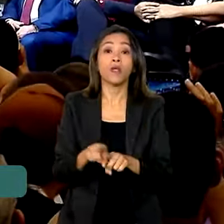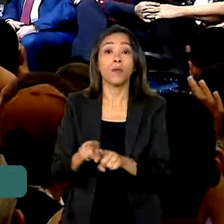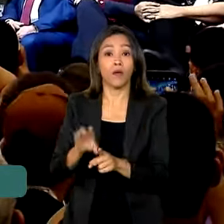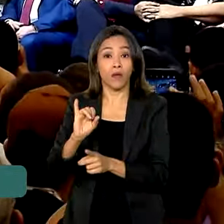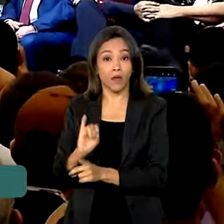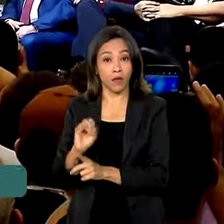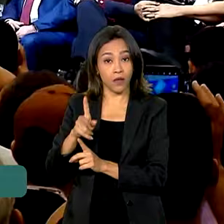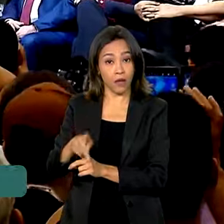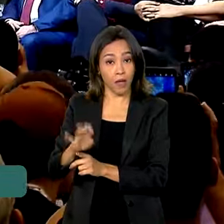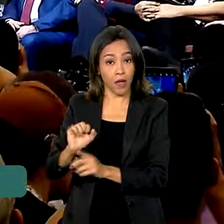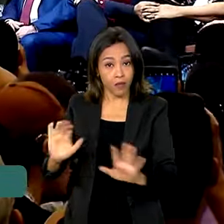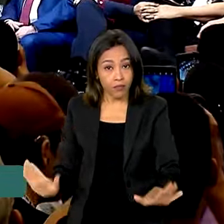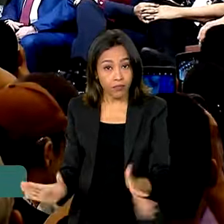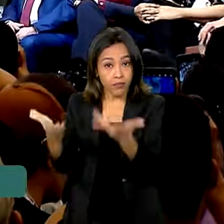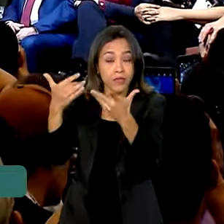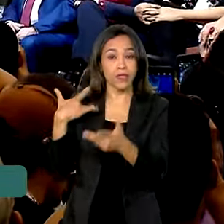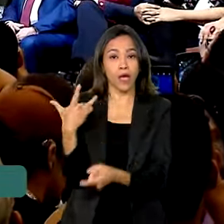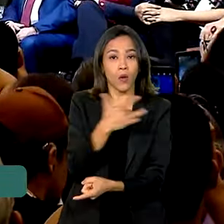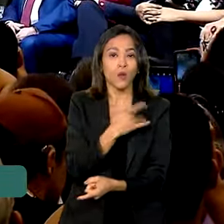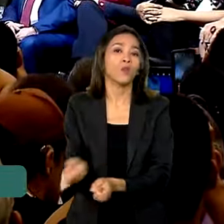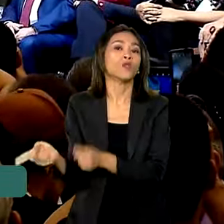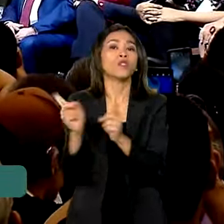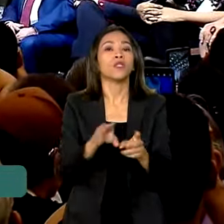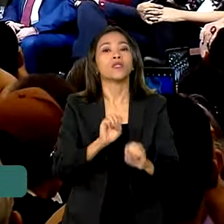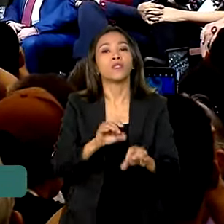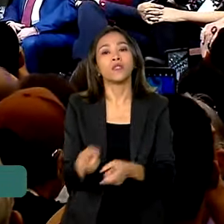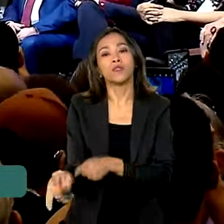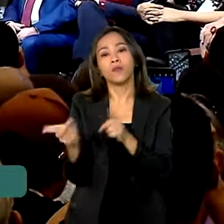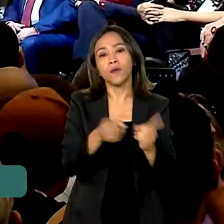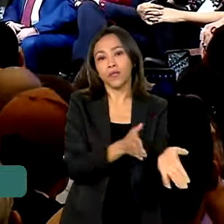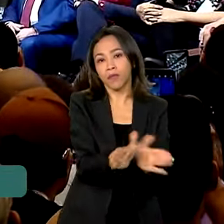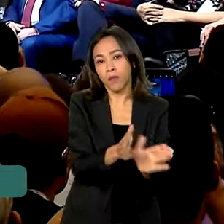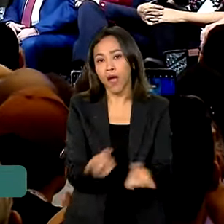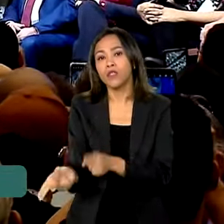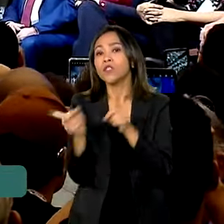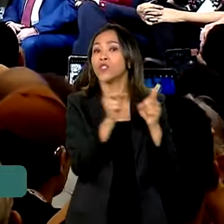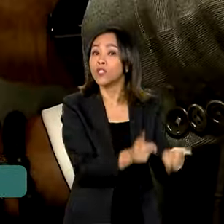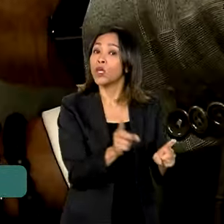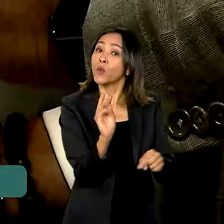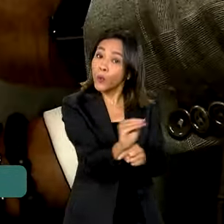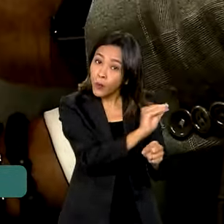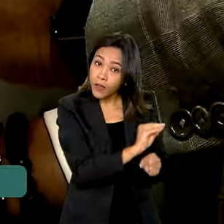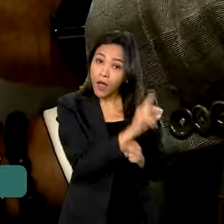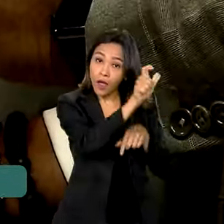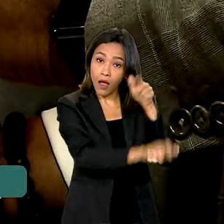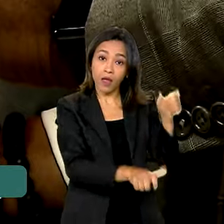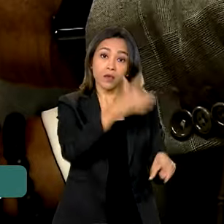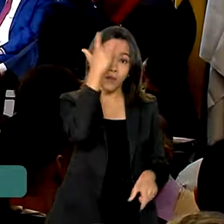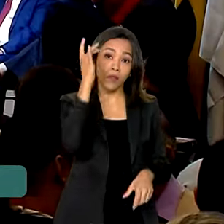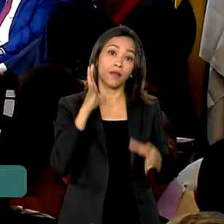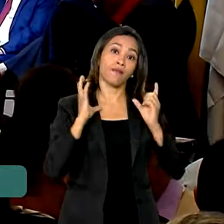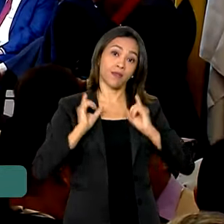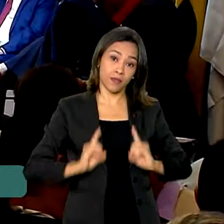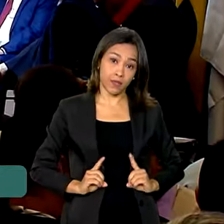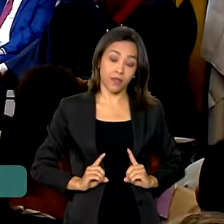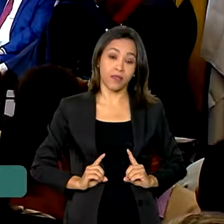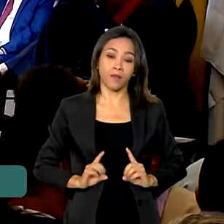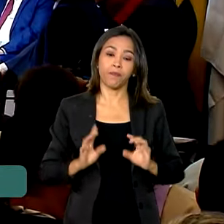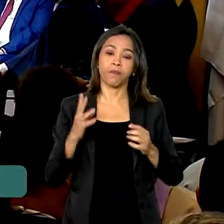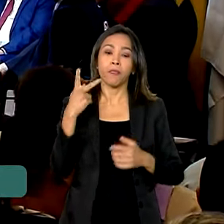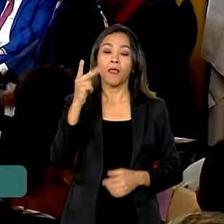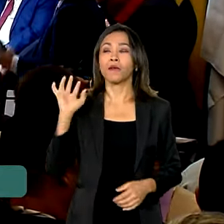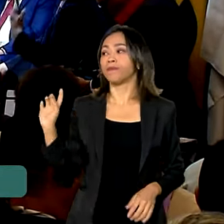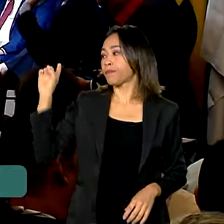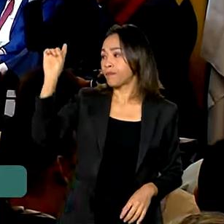saúde, educação, acessibilidade e cuidados com as pessoas com deficiência. Em seu